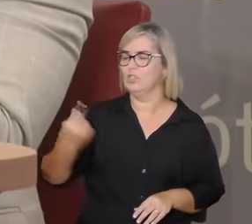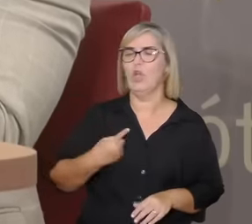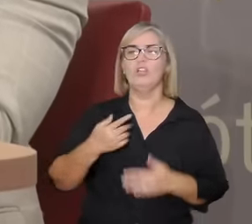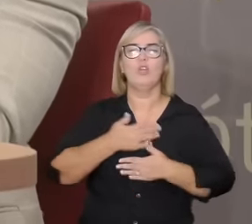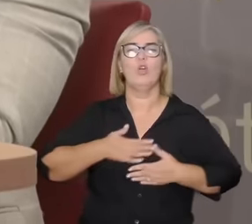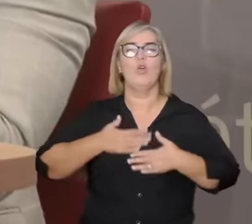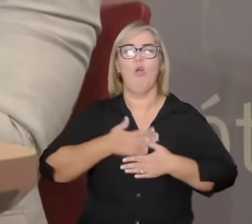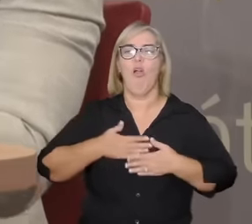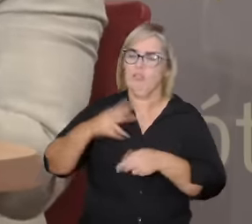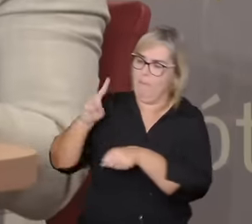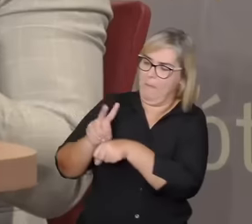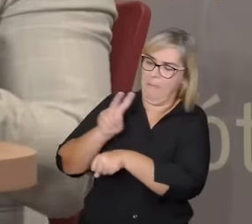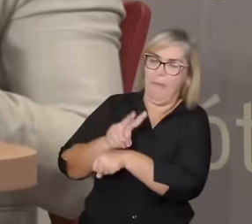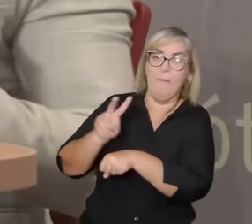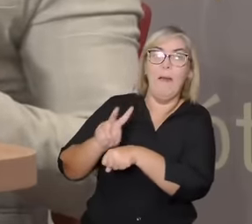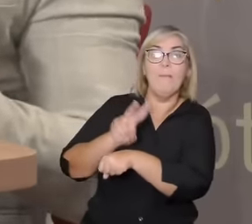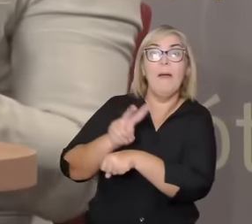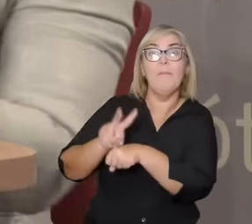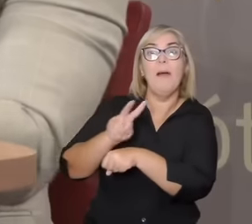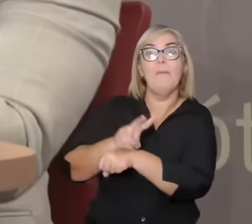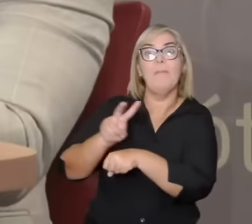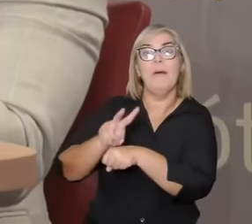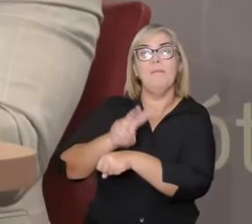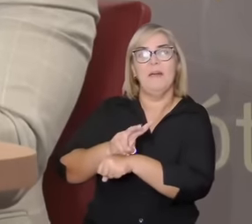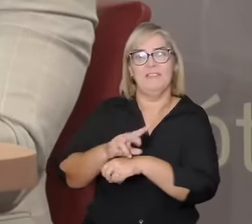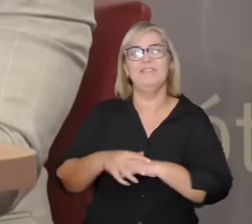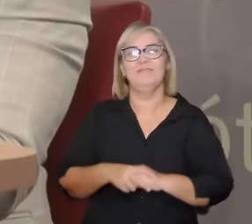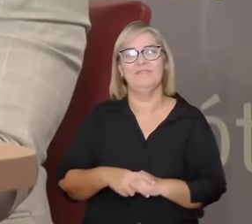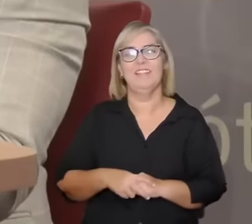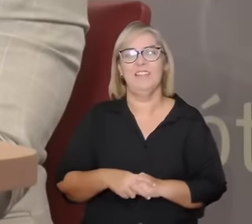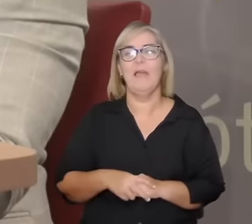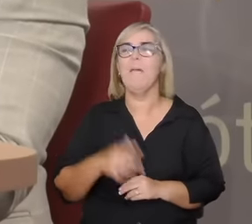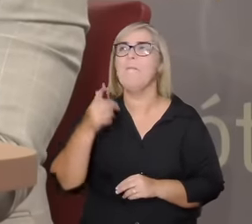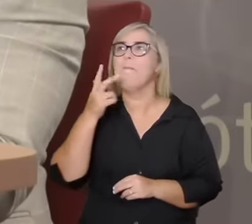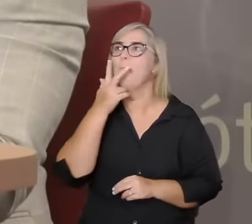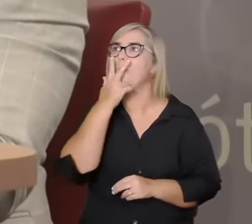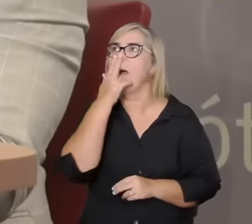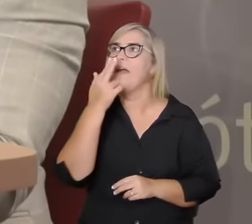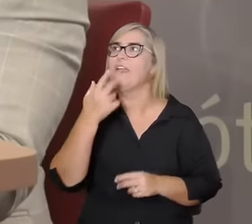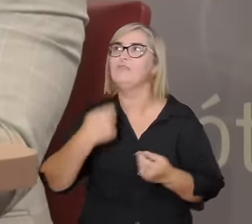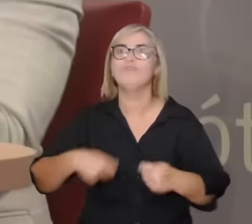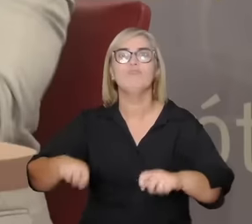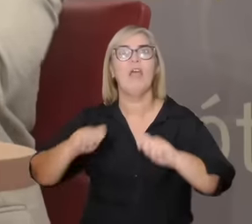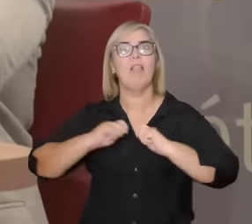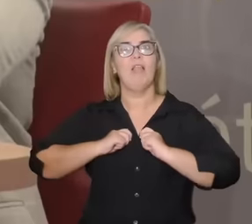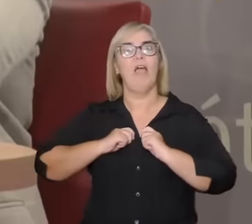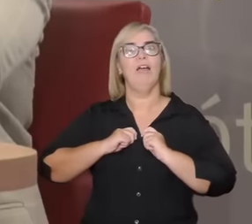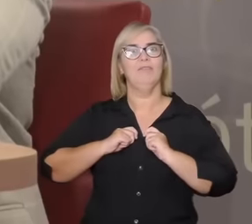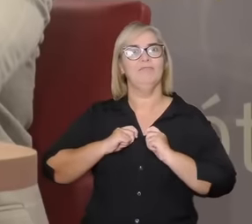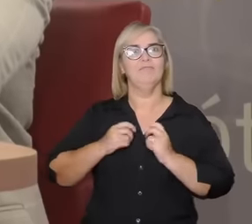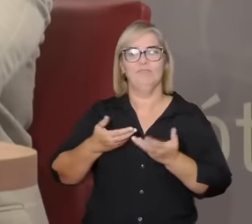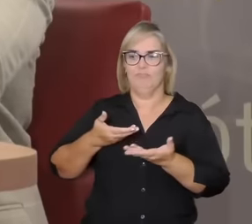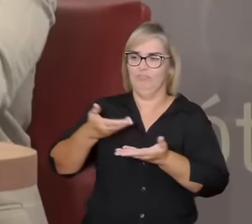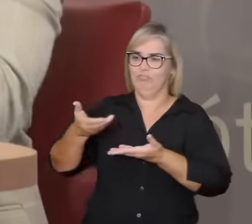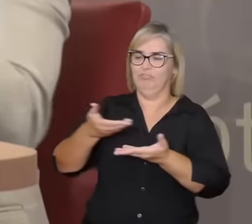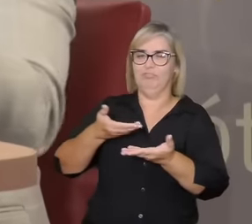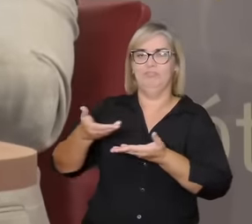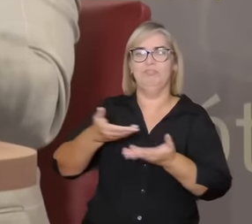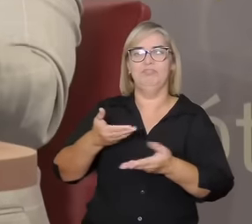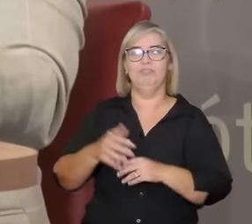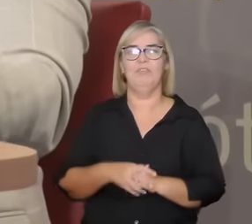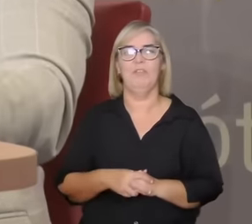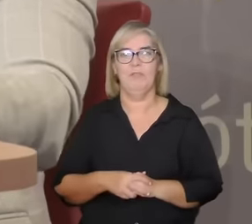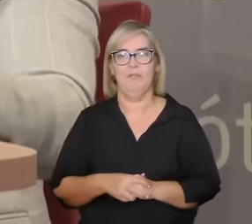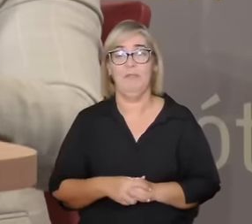pode ser que isso contemple a nossa necessidade também então pode ter pessoas que o